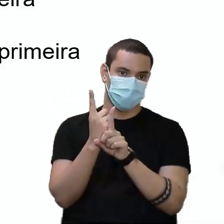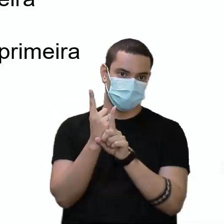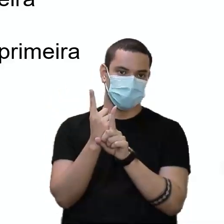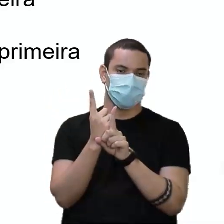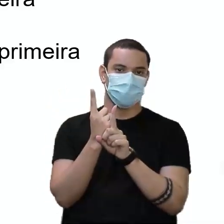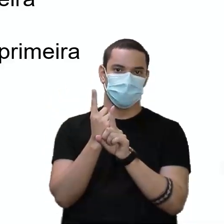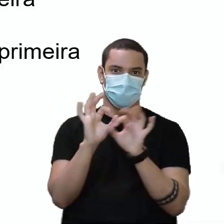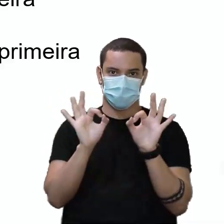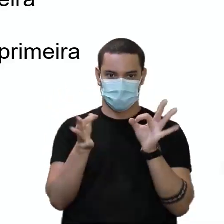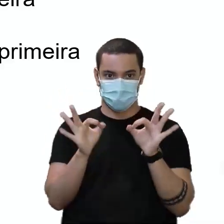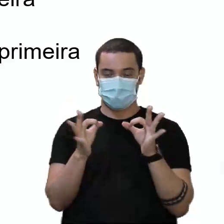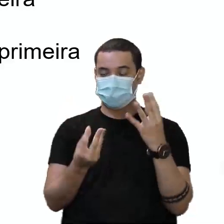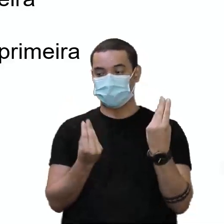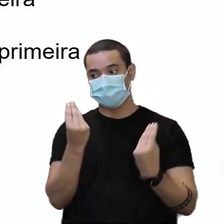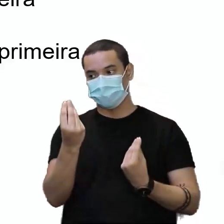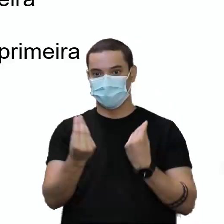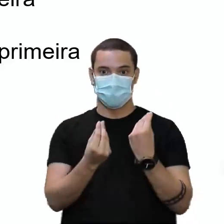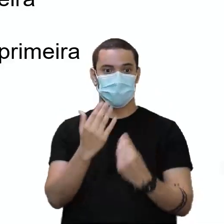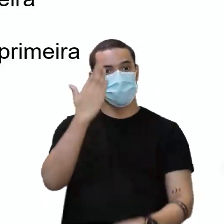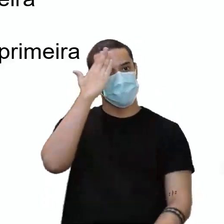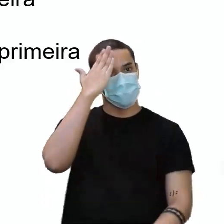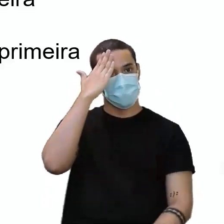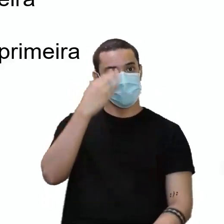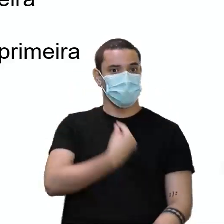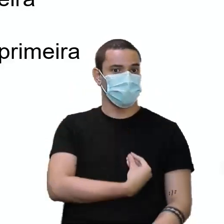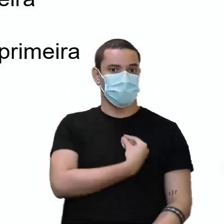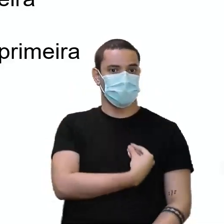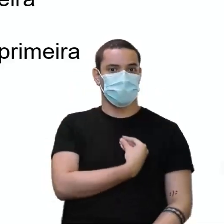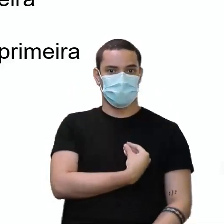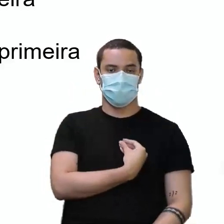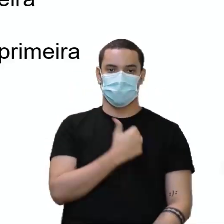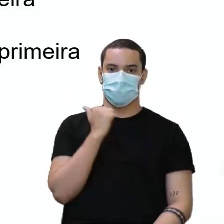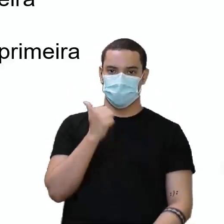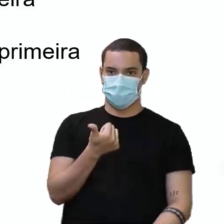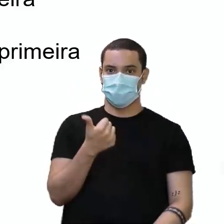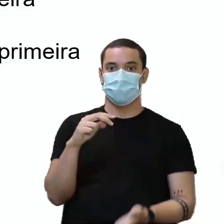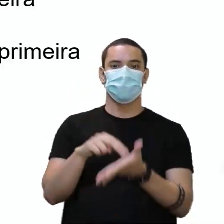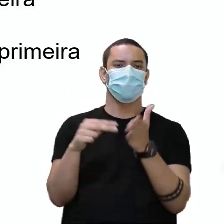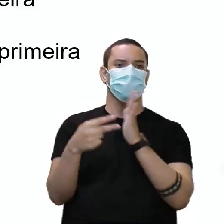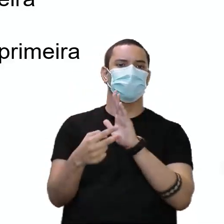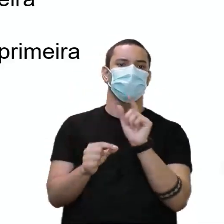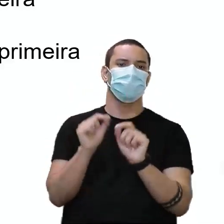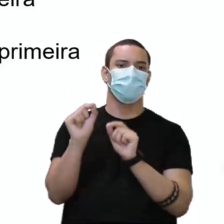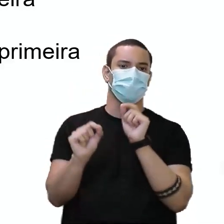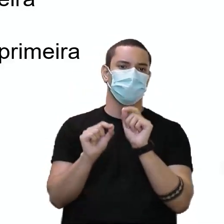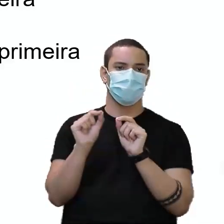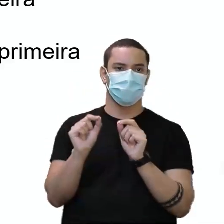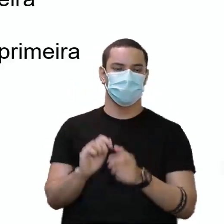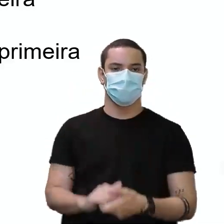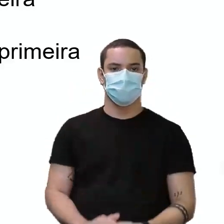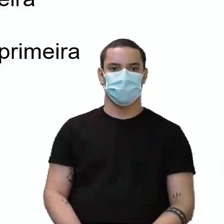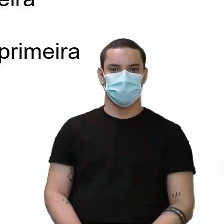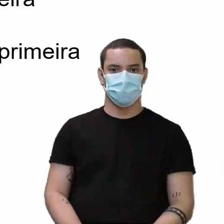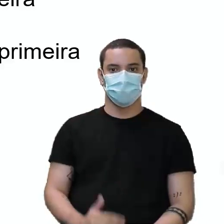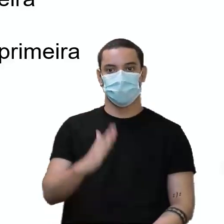conhecer. E aí eu sei que é uma frase do presente perfeito. E aí significa o quê? Aí ele quer o quê? tradução. Vamos